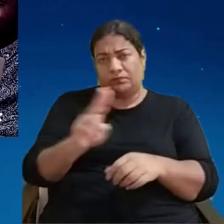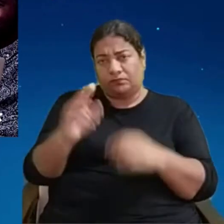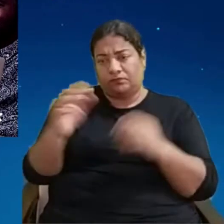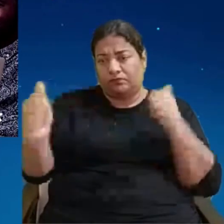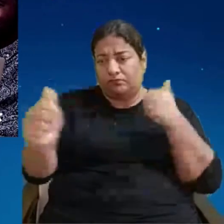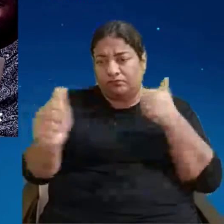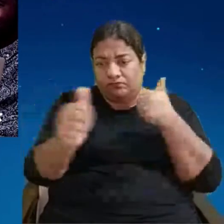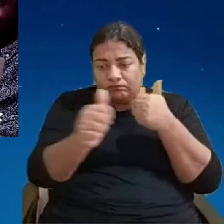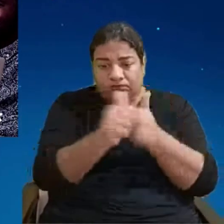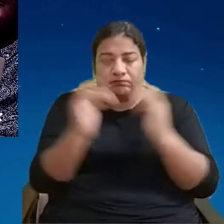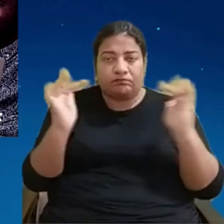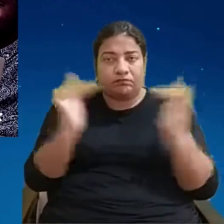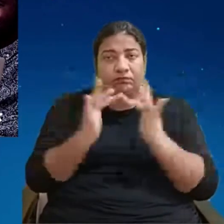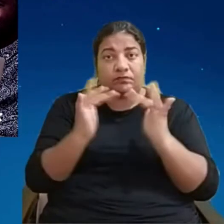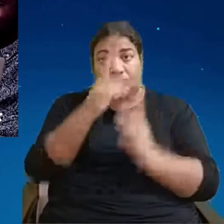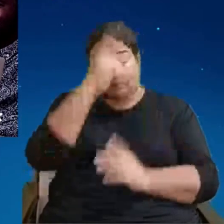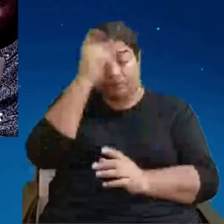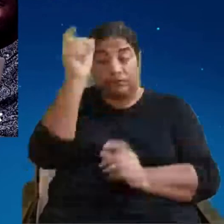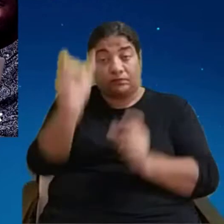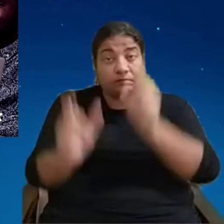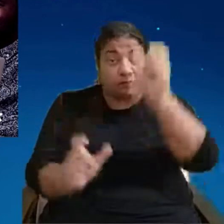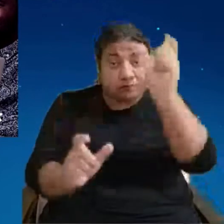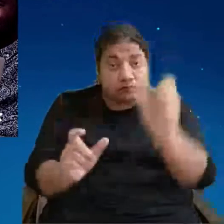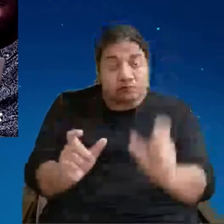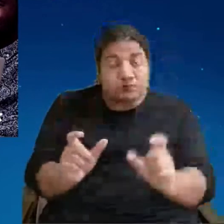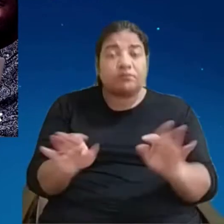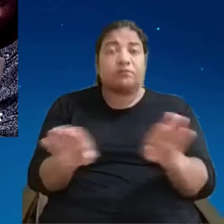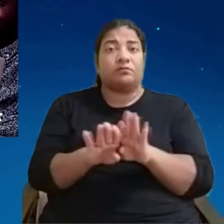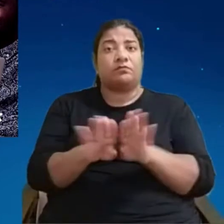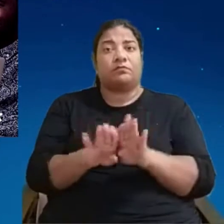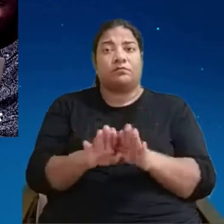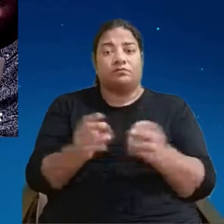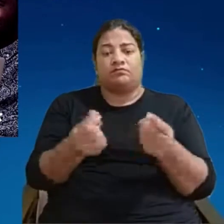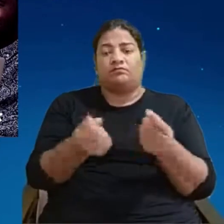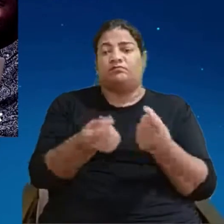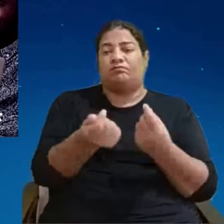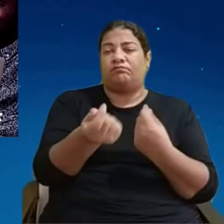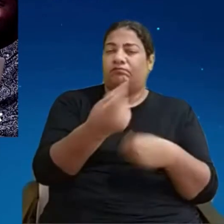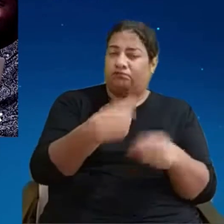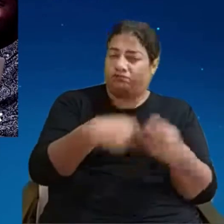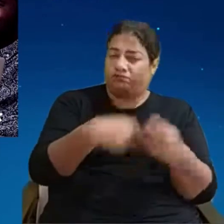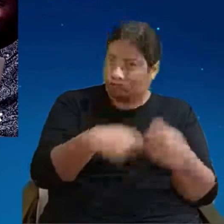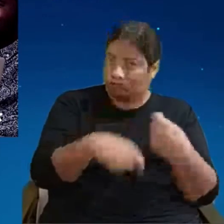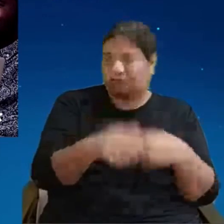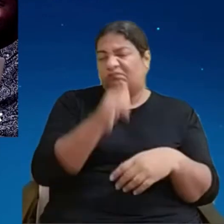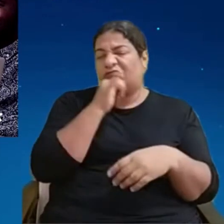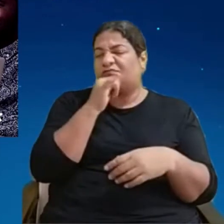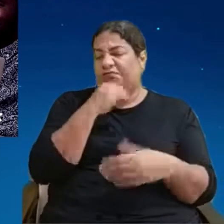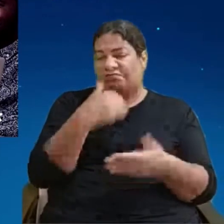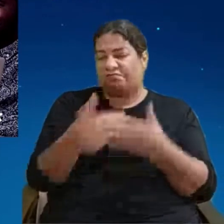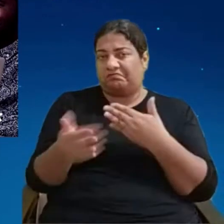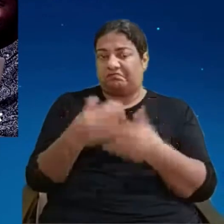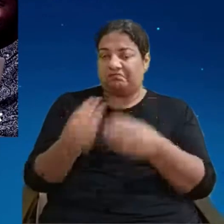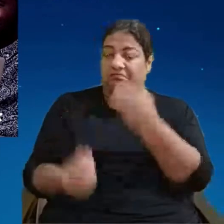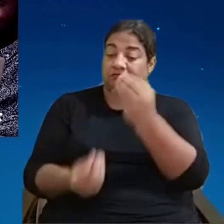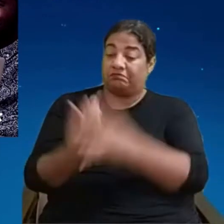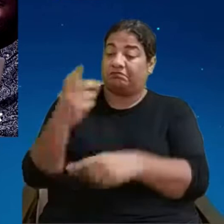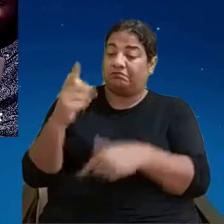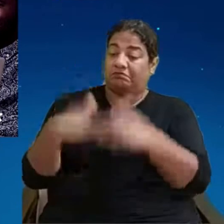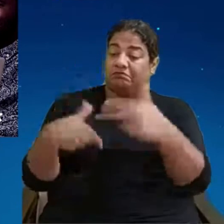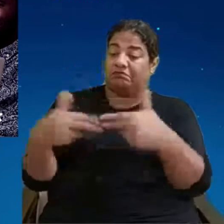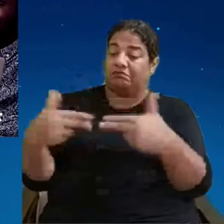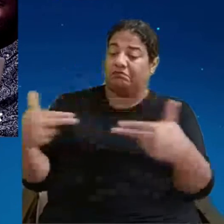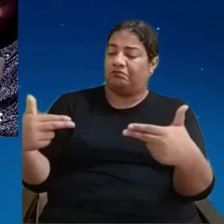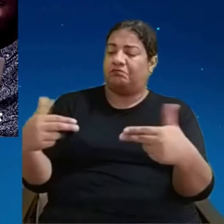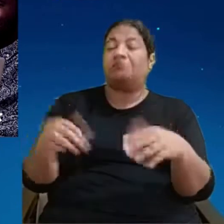aproximar do mundo dos negócios então quando eu crio um produto a gente pensa numa proposta de valor eu estou pensando só